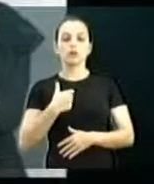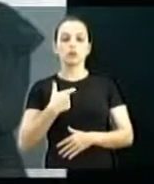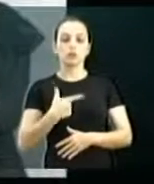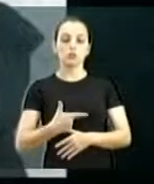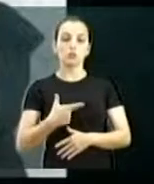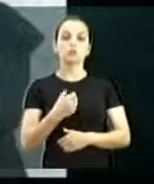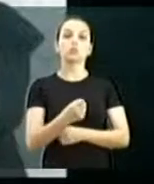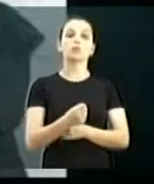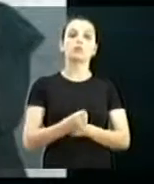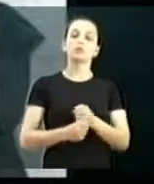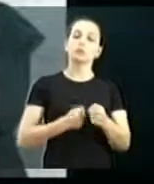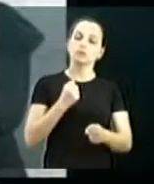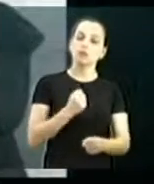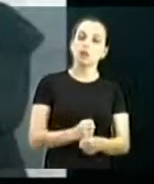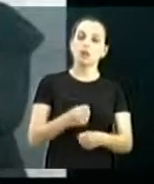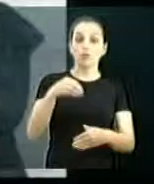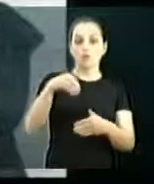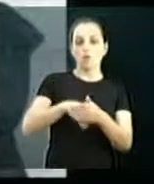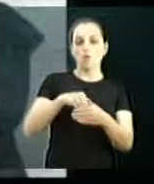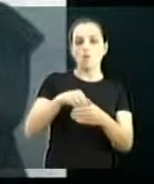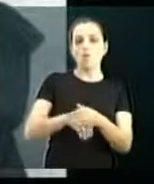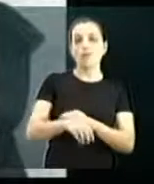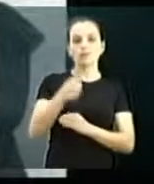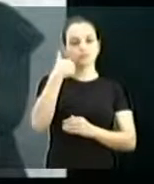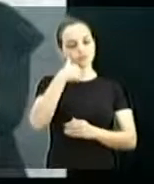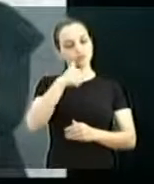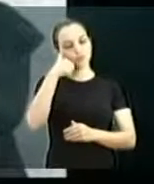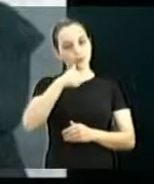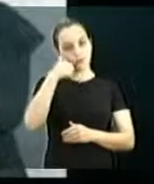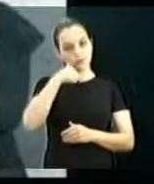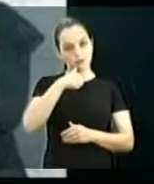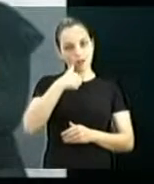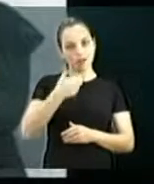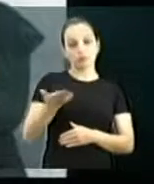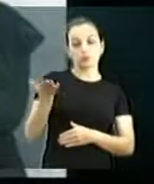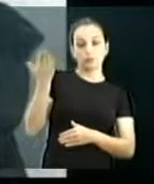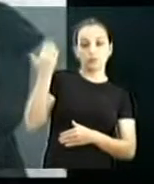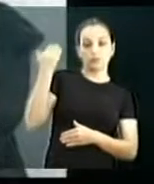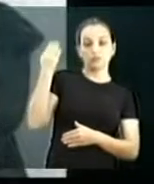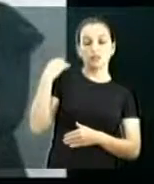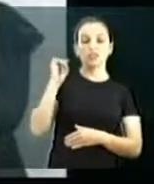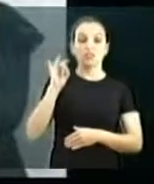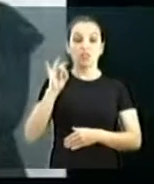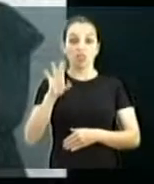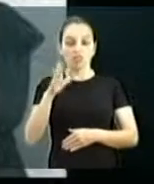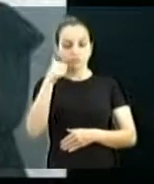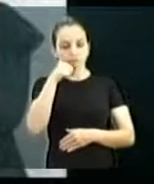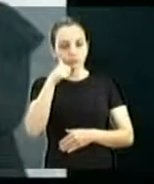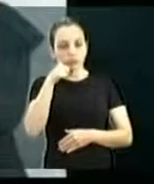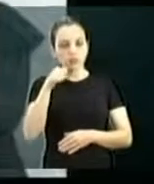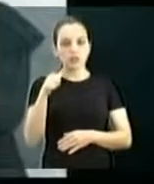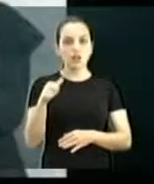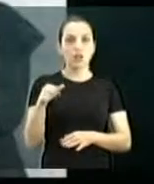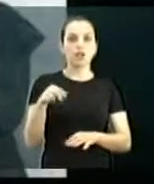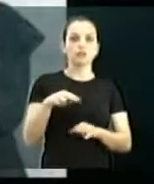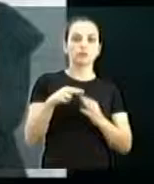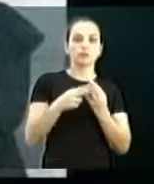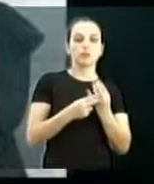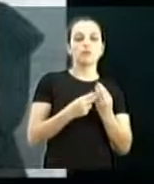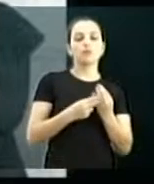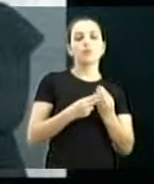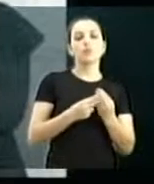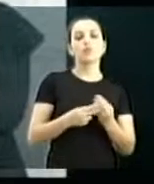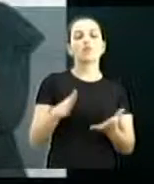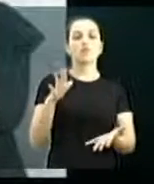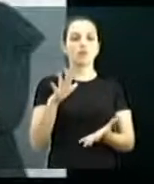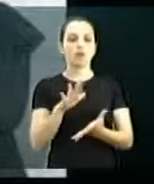1932 pelo presidente Getúlio Vargas. Naquela época, somente as mulheres casadas, viúvas e solteiras que tivessem